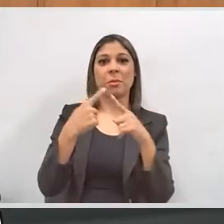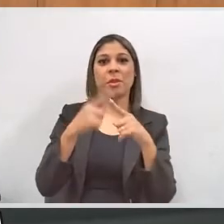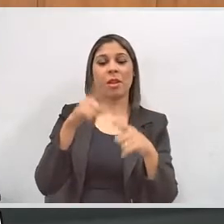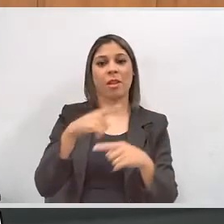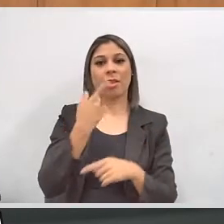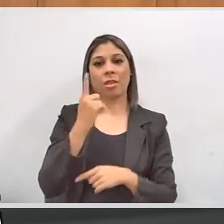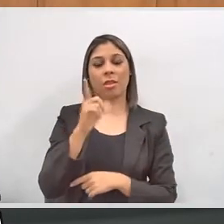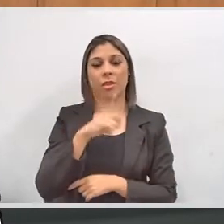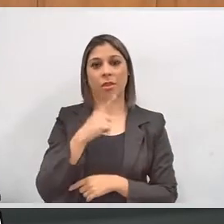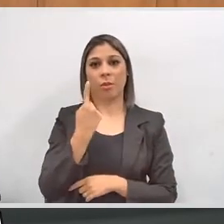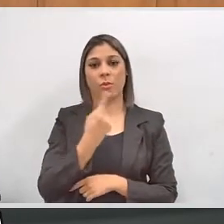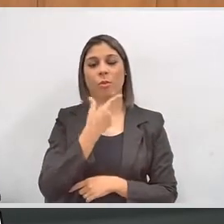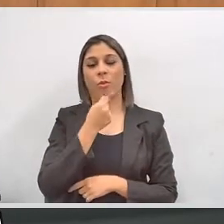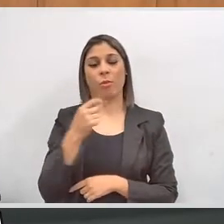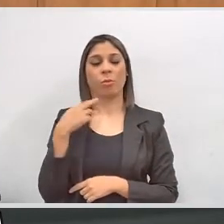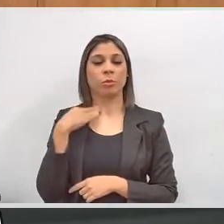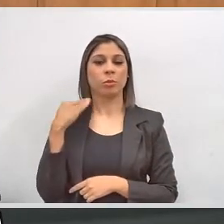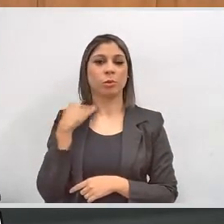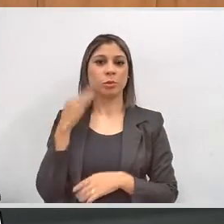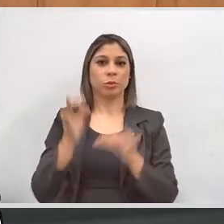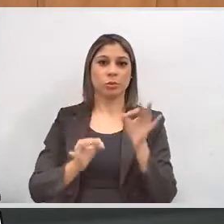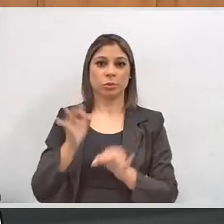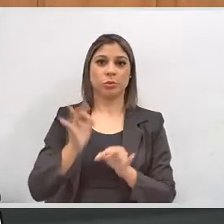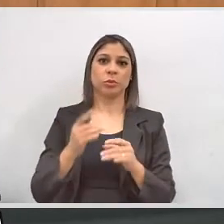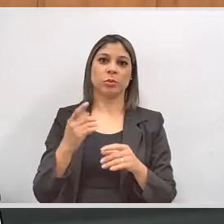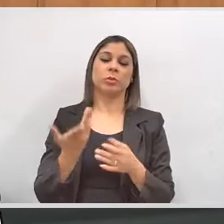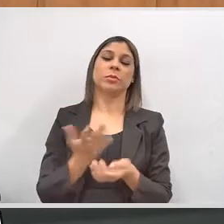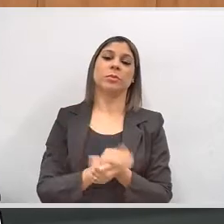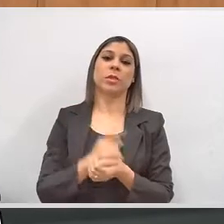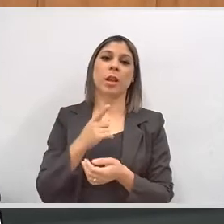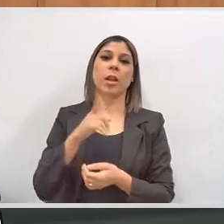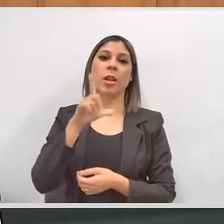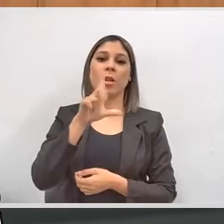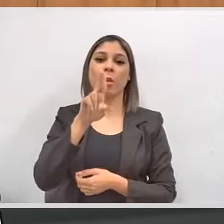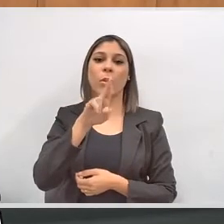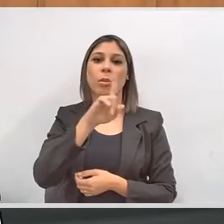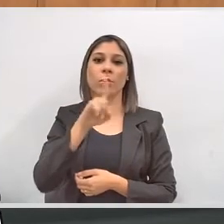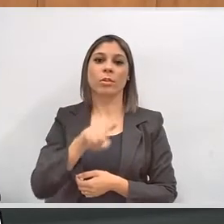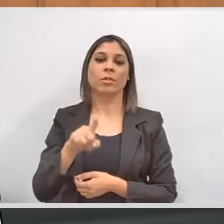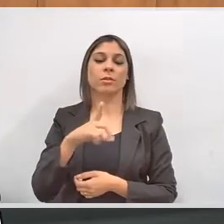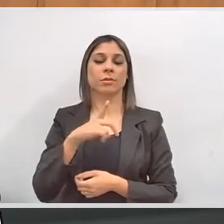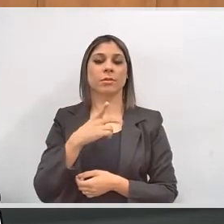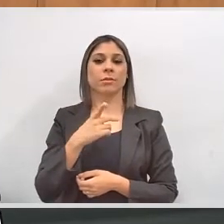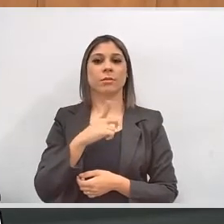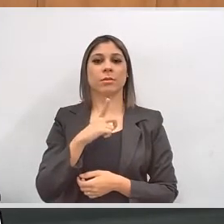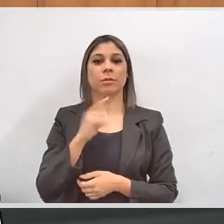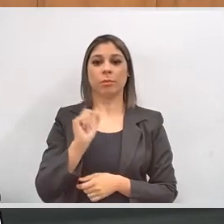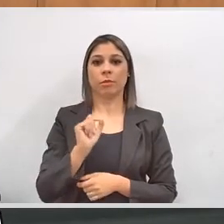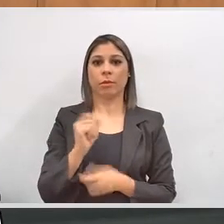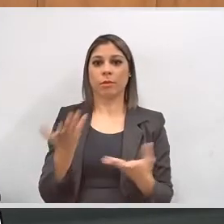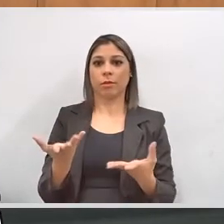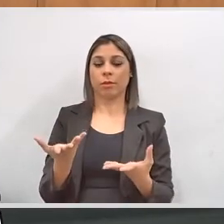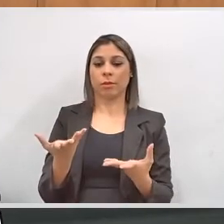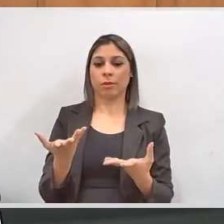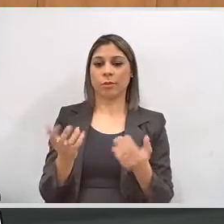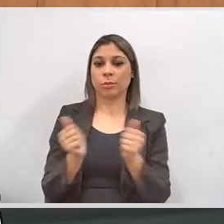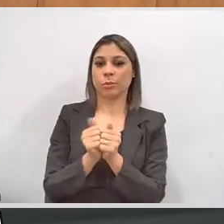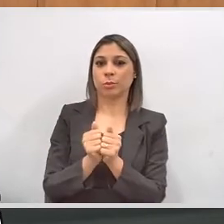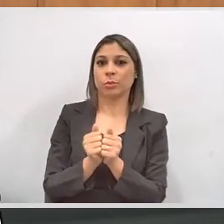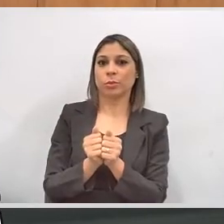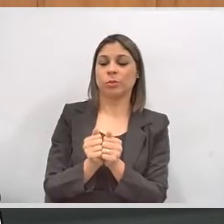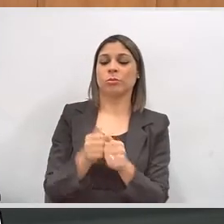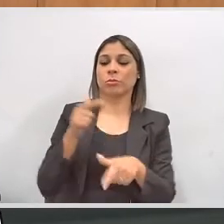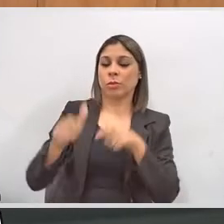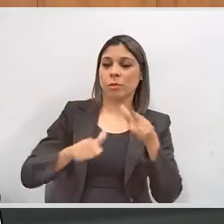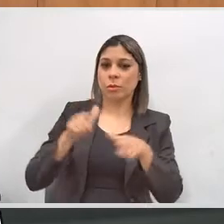porque agora é presidida por um juiz, por determinação do Conselho Nacional de Justiça. E o doutor Luiz leva a vantagem de ter